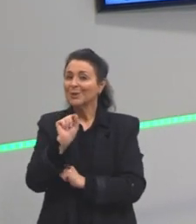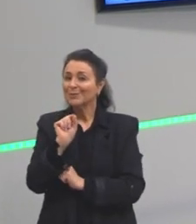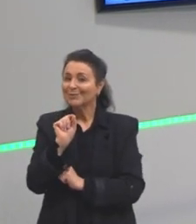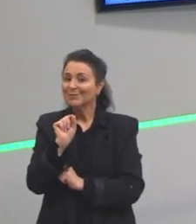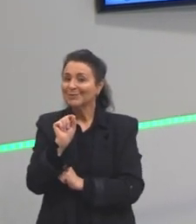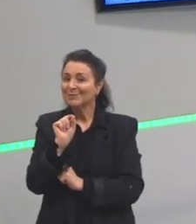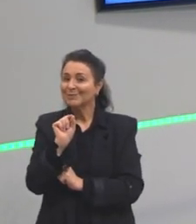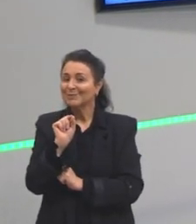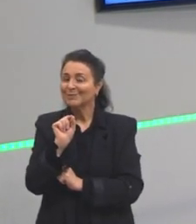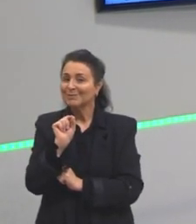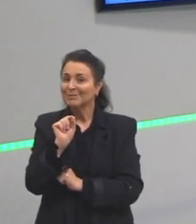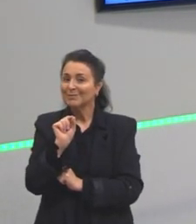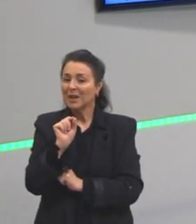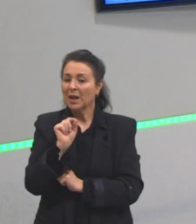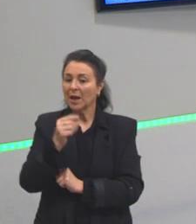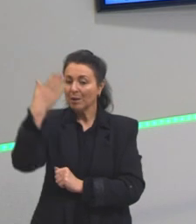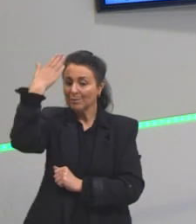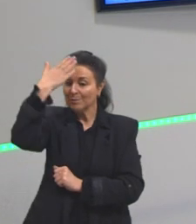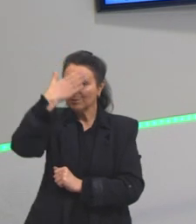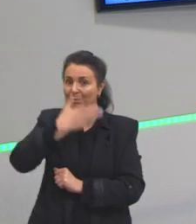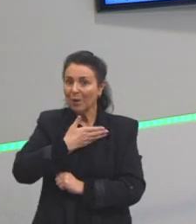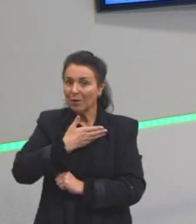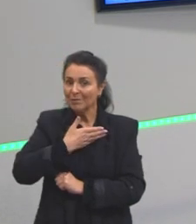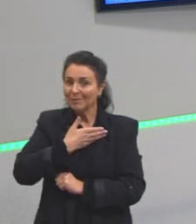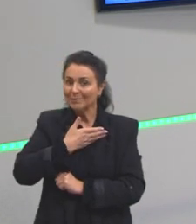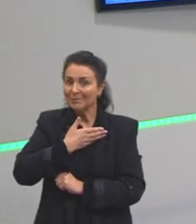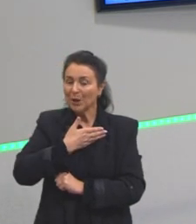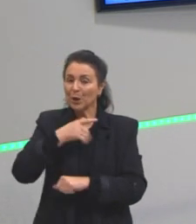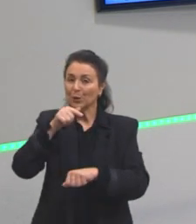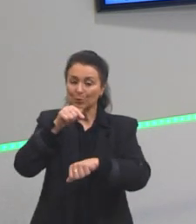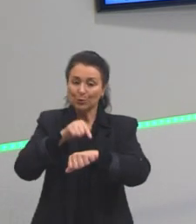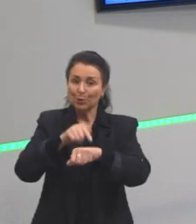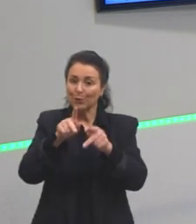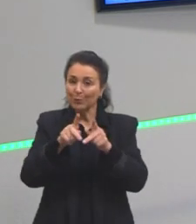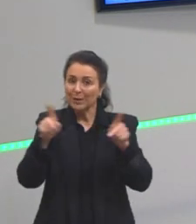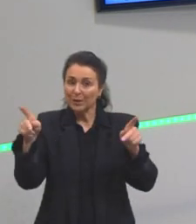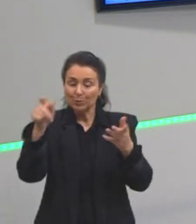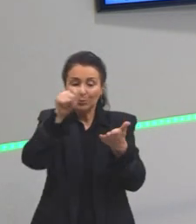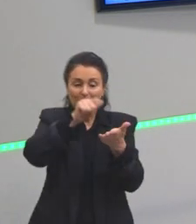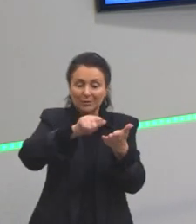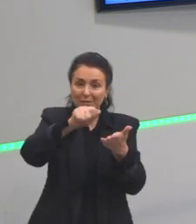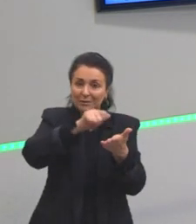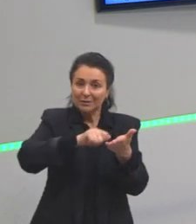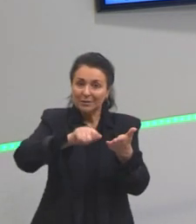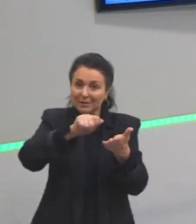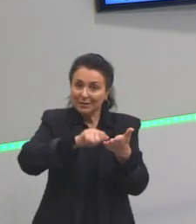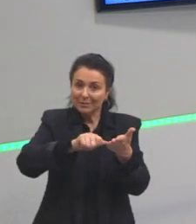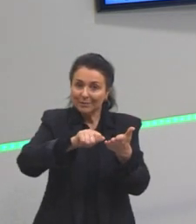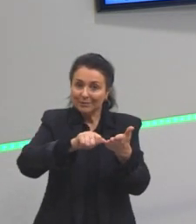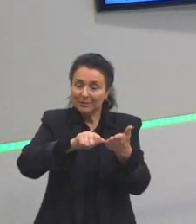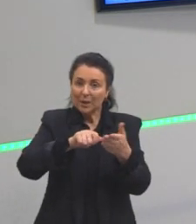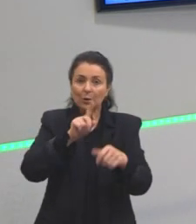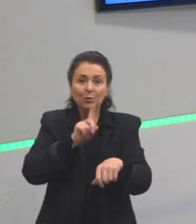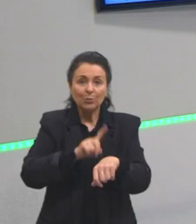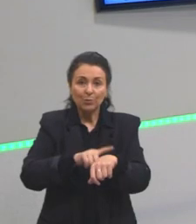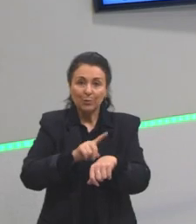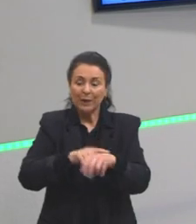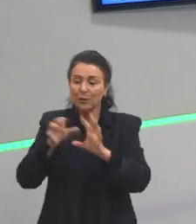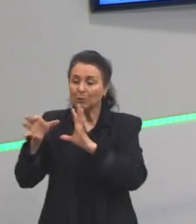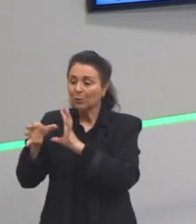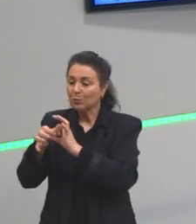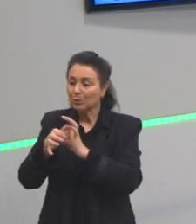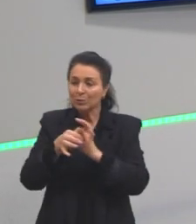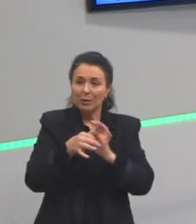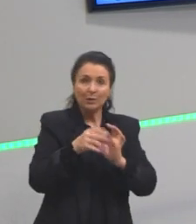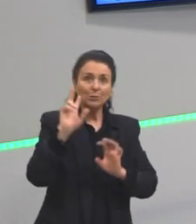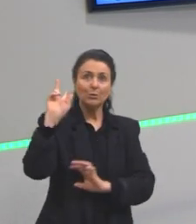uma testemunha ocular escrita, testemunha ocular escrita do momento, do contexto histórico